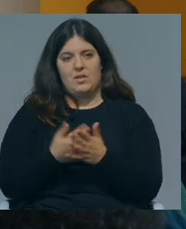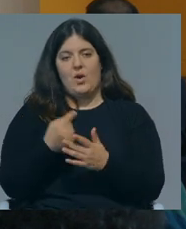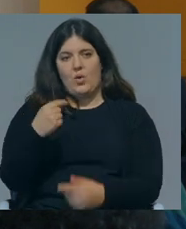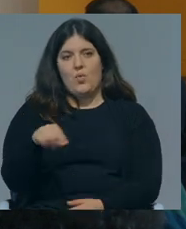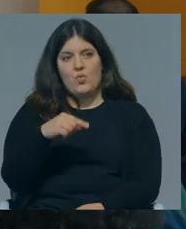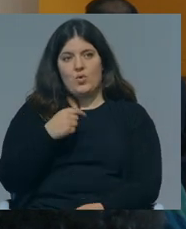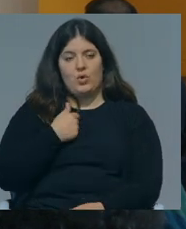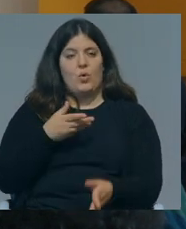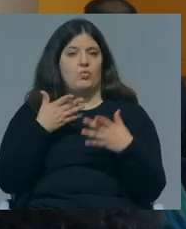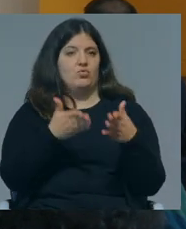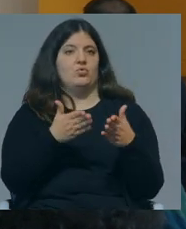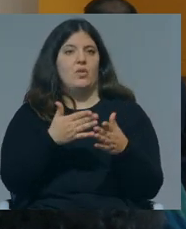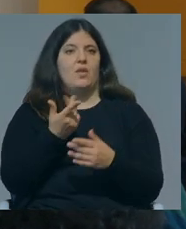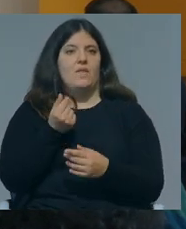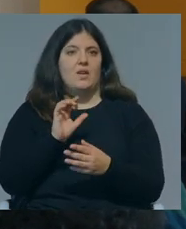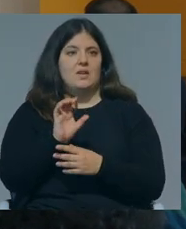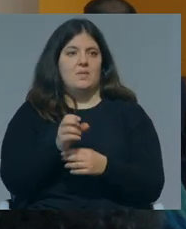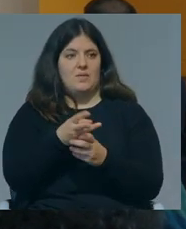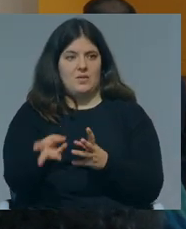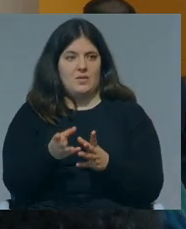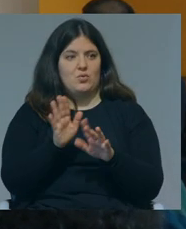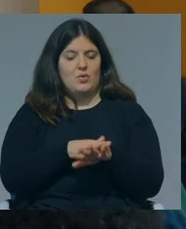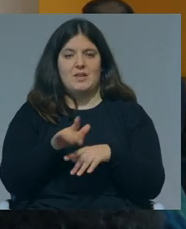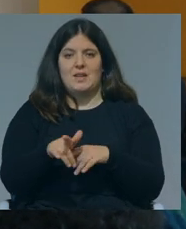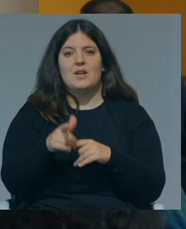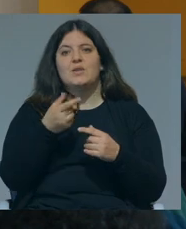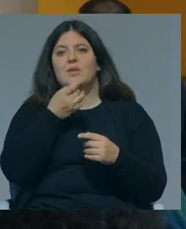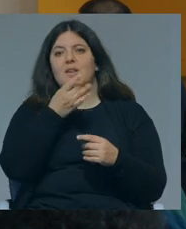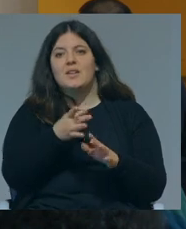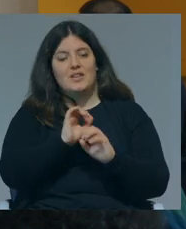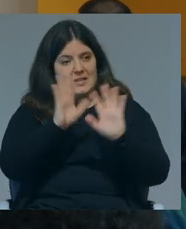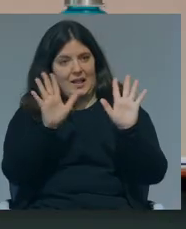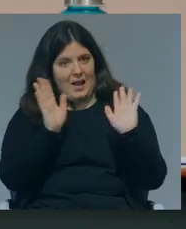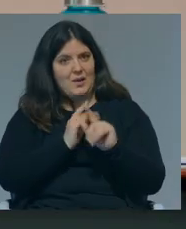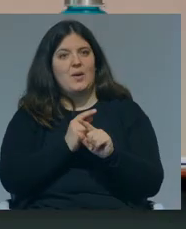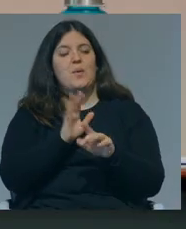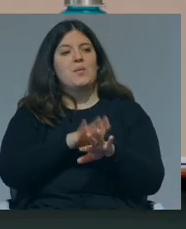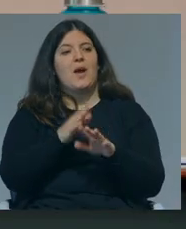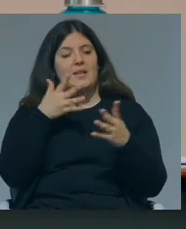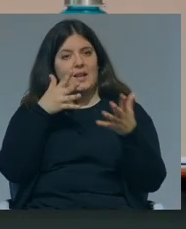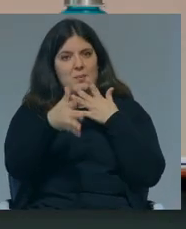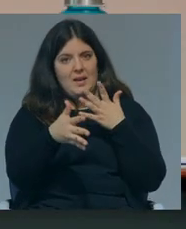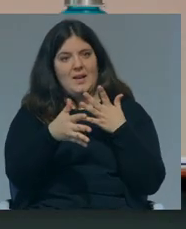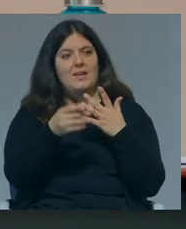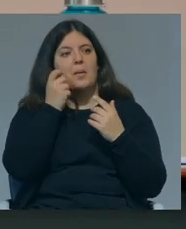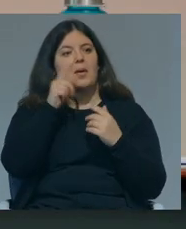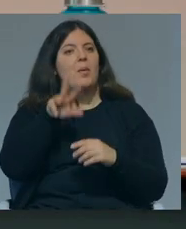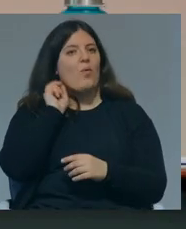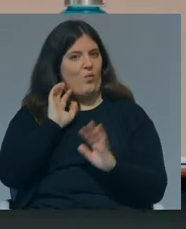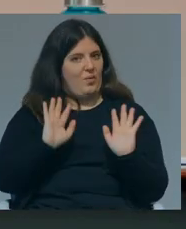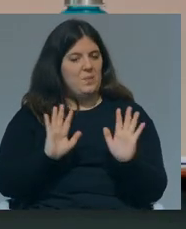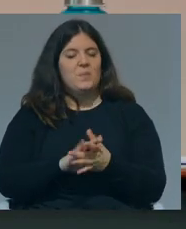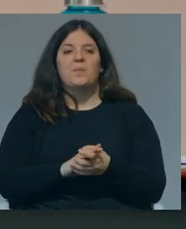único para o qual contribuí financeiramente várias vezes, portanto, quero deixar isso aqui bastante claro, até por uma questão de transparência para quem me ouve.